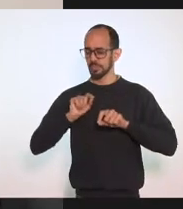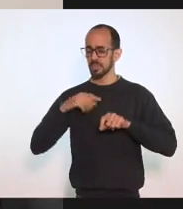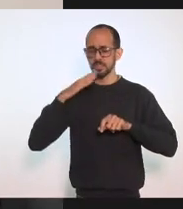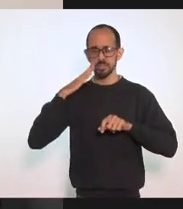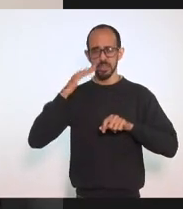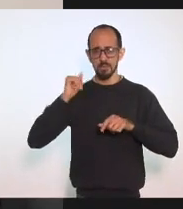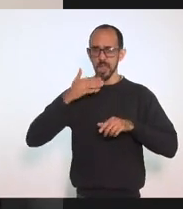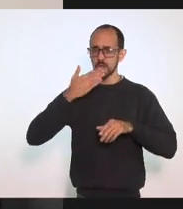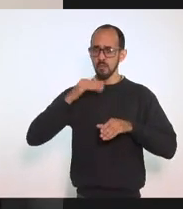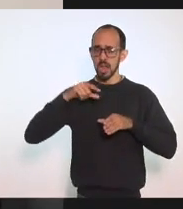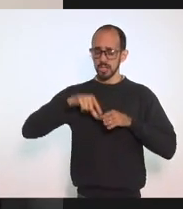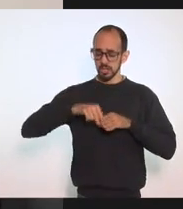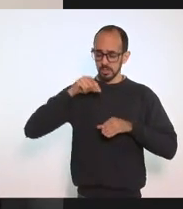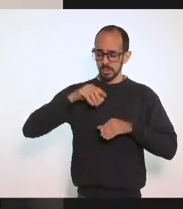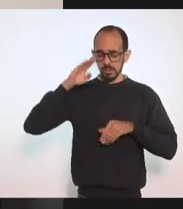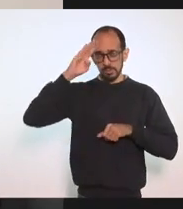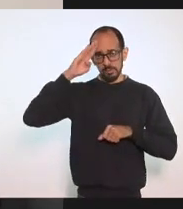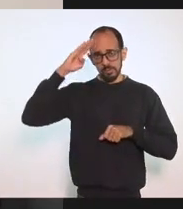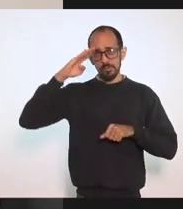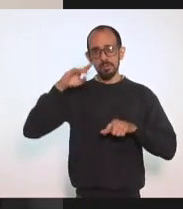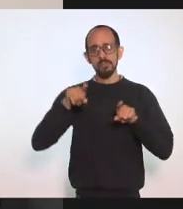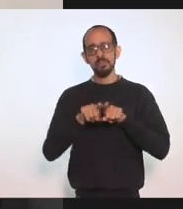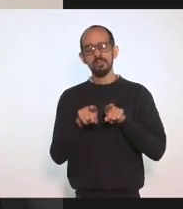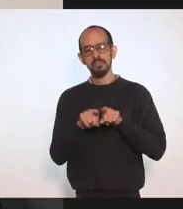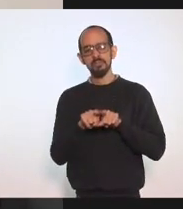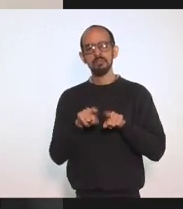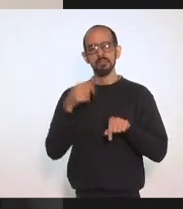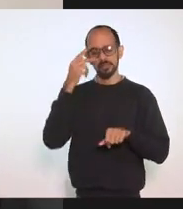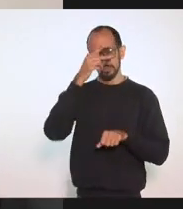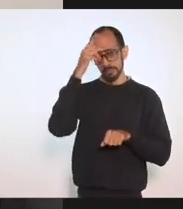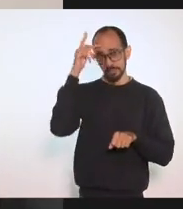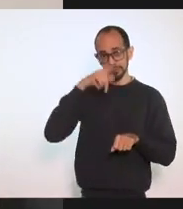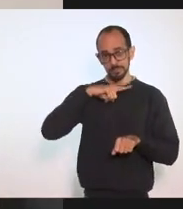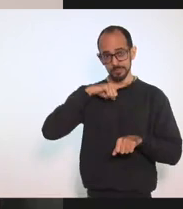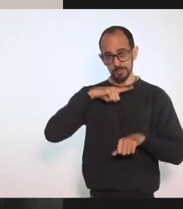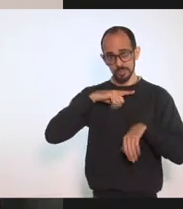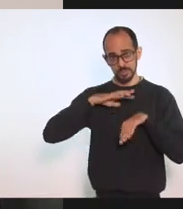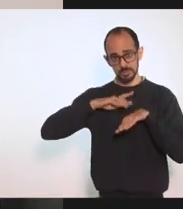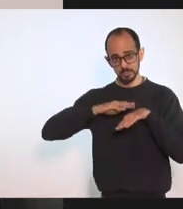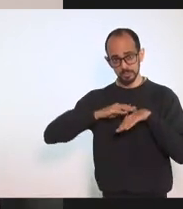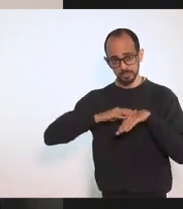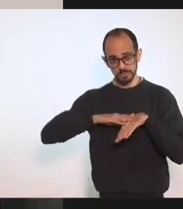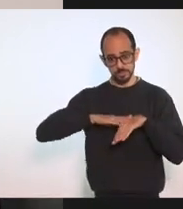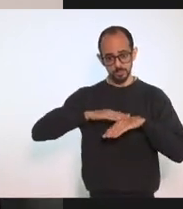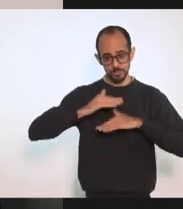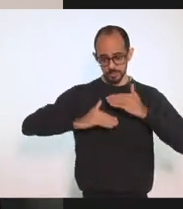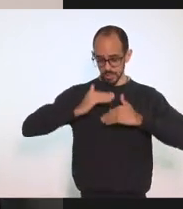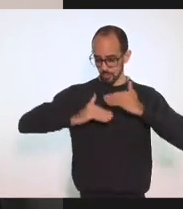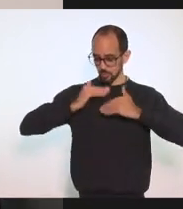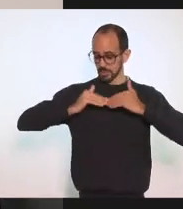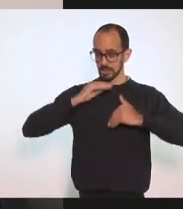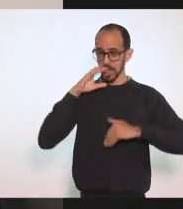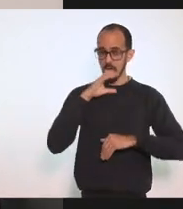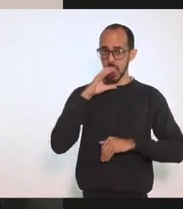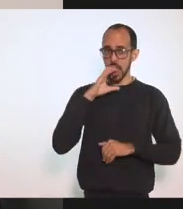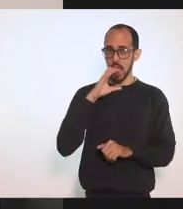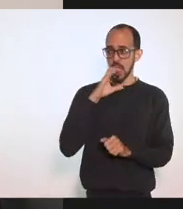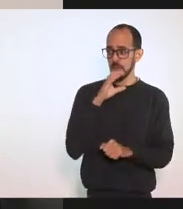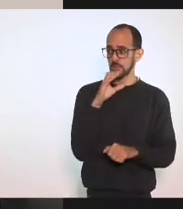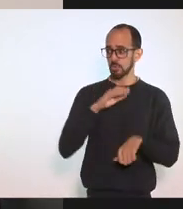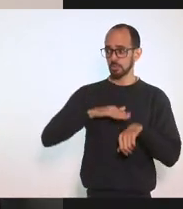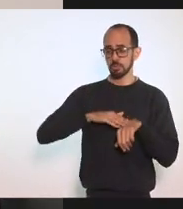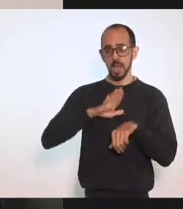Além das pessoas Que têm comorbidades Que também Se avance Com a maior Feleridade A vacinação